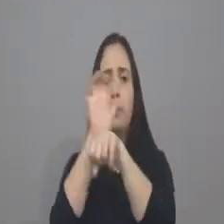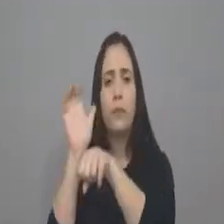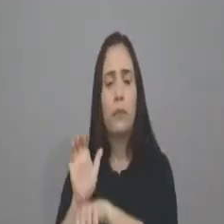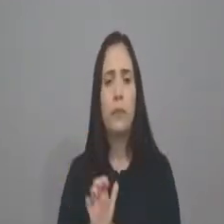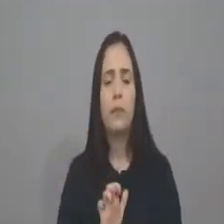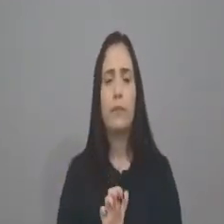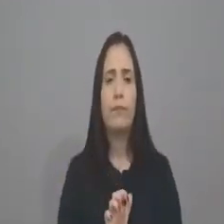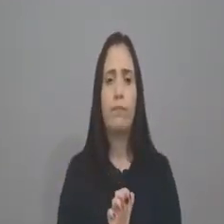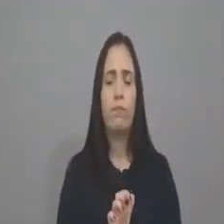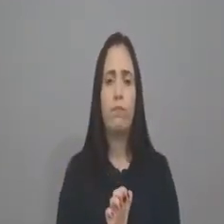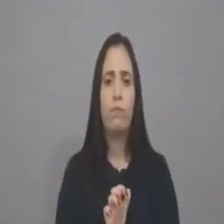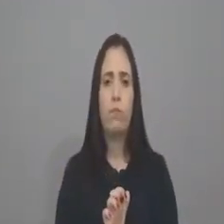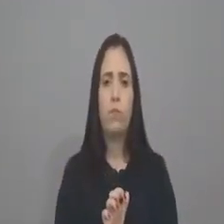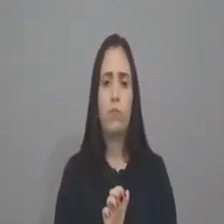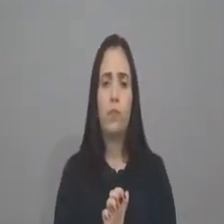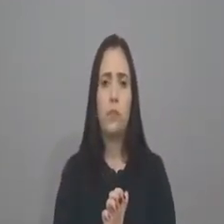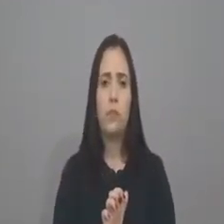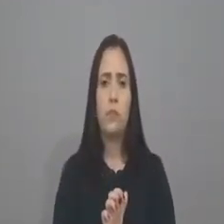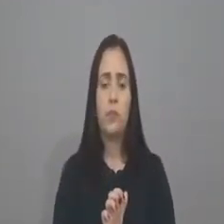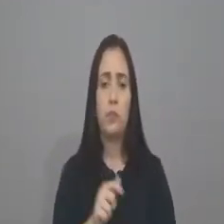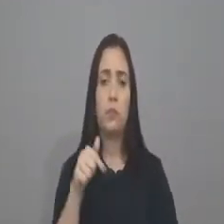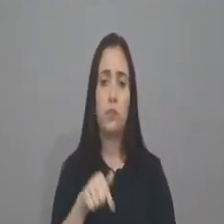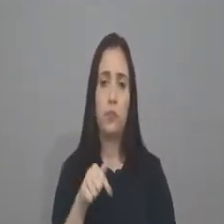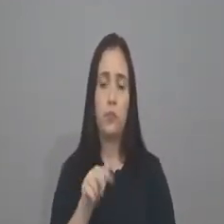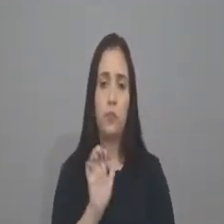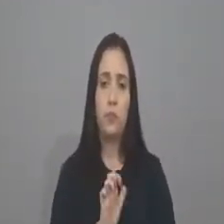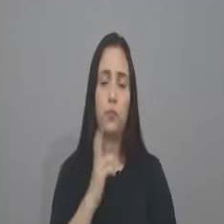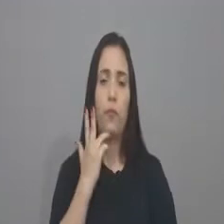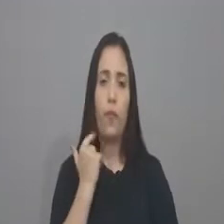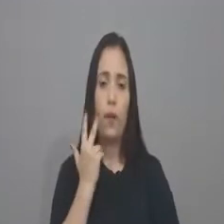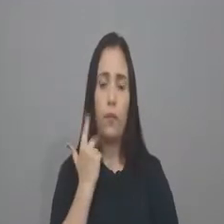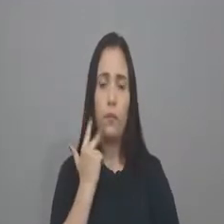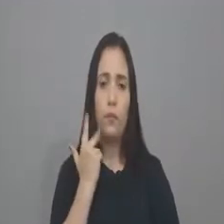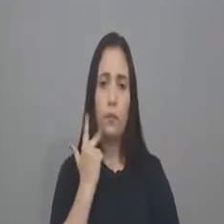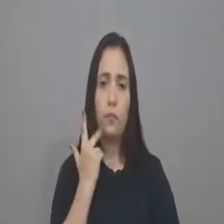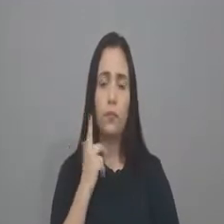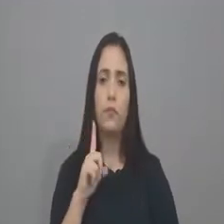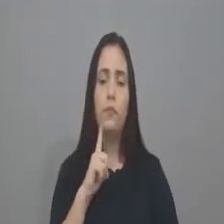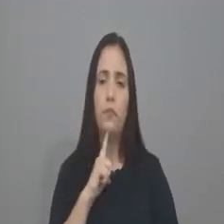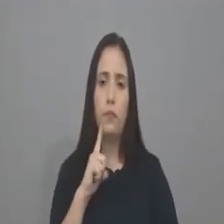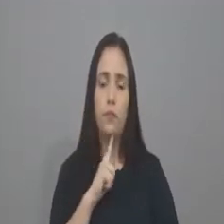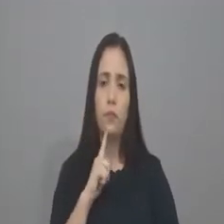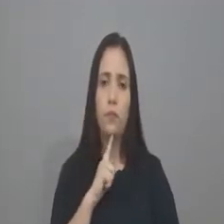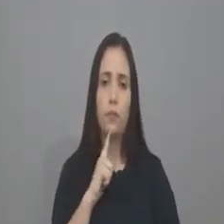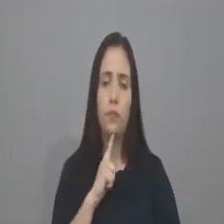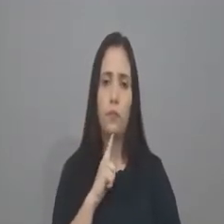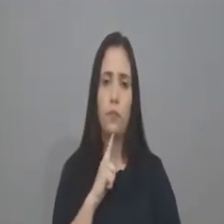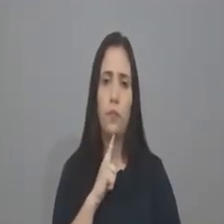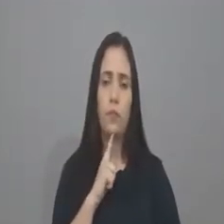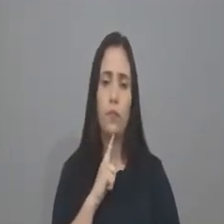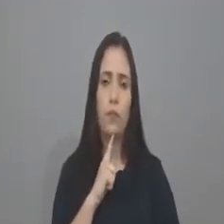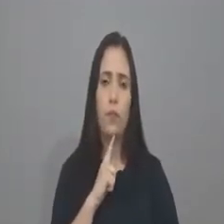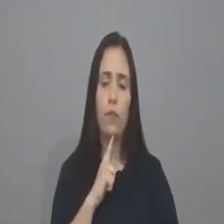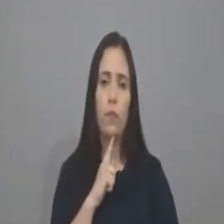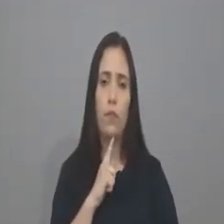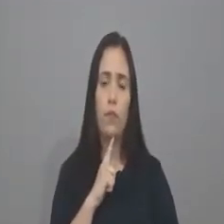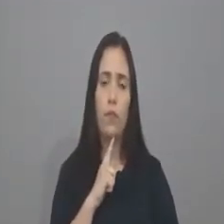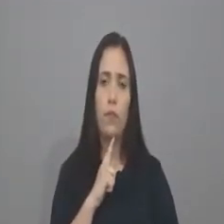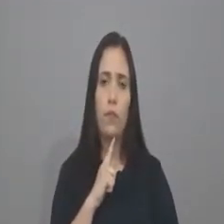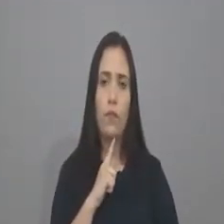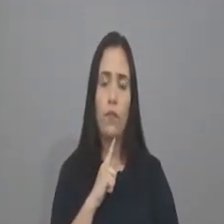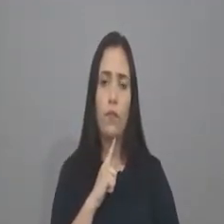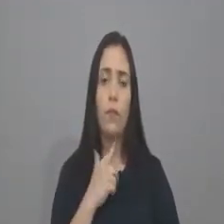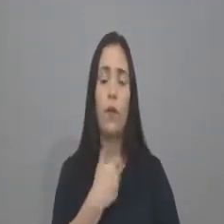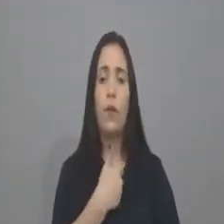o Brasil não produz arma pesada. O Brasil é um país que precisa ser fiscalizado às suas